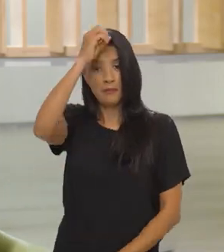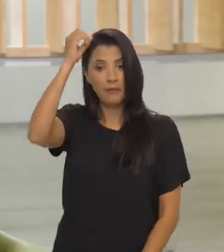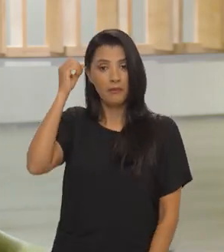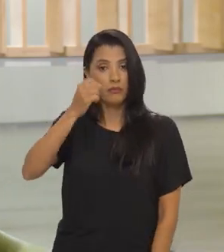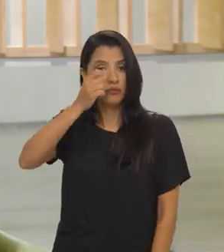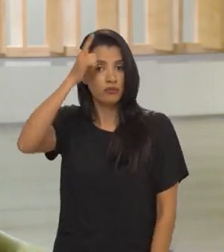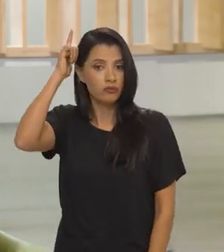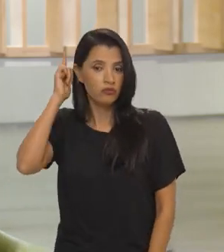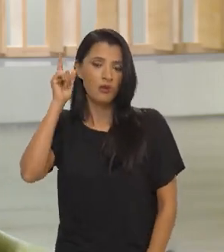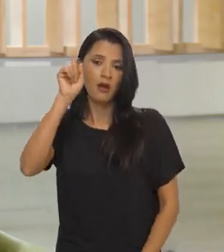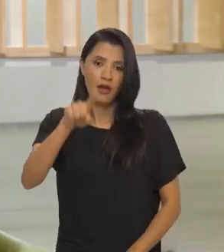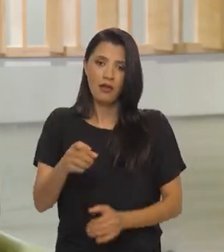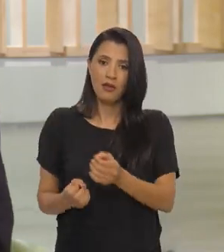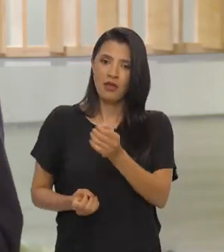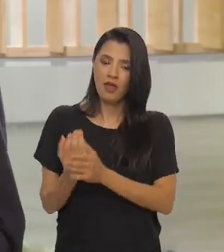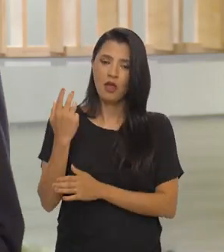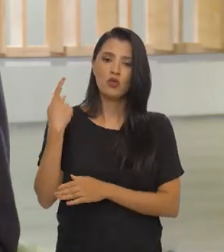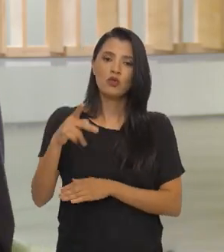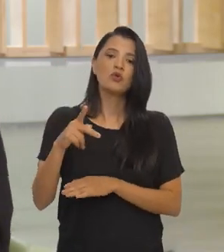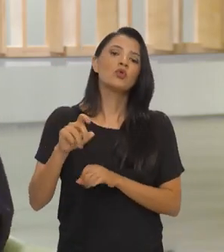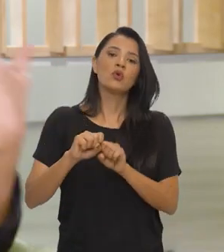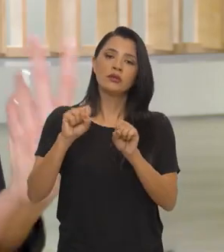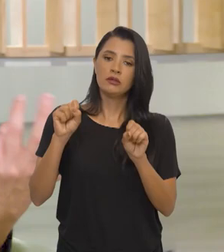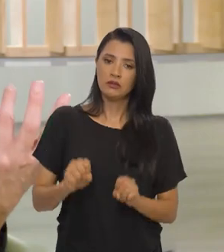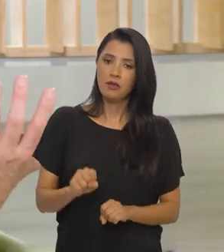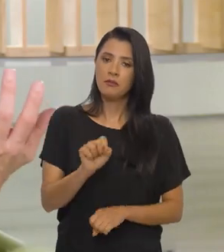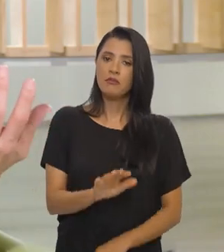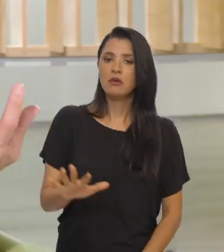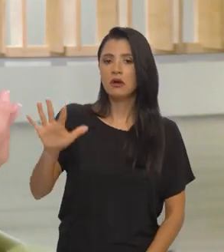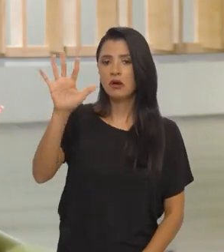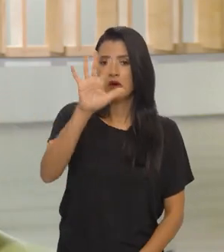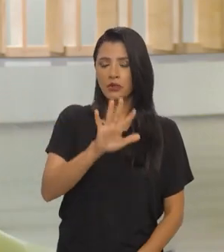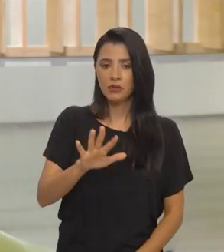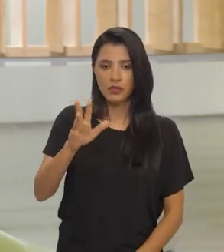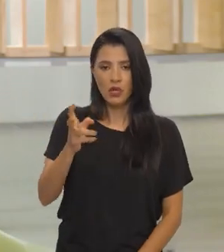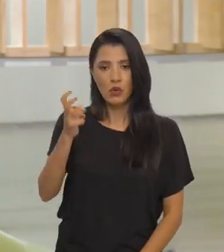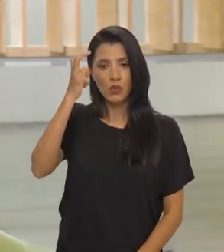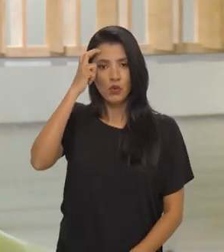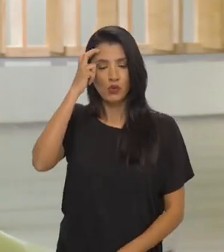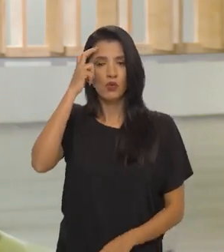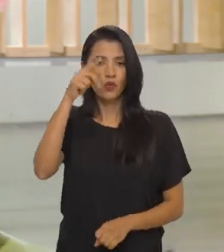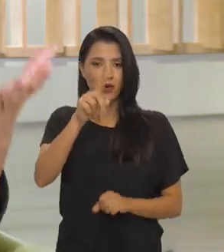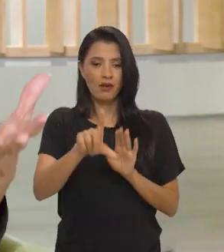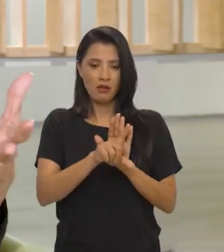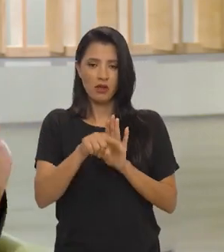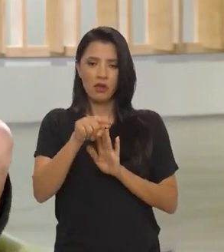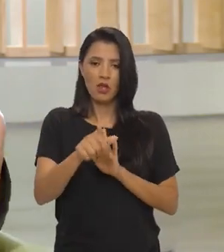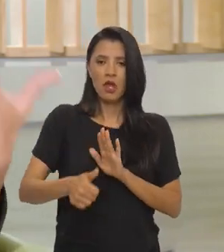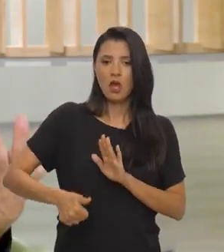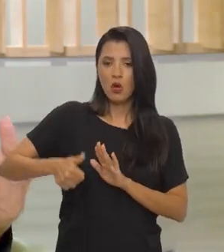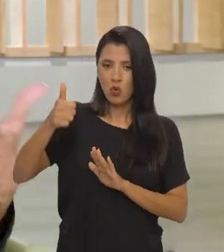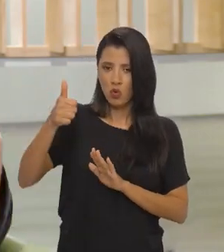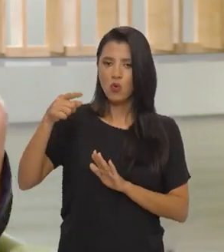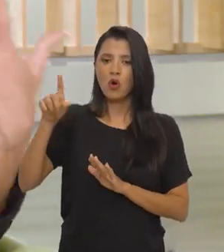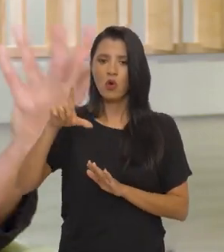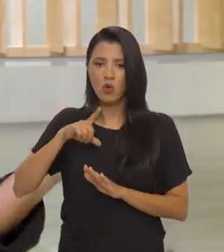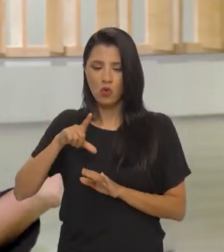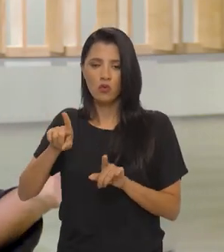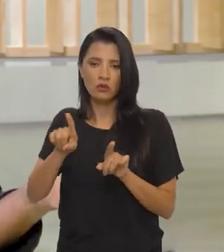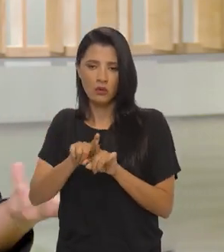Gustavo é, de algum modo, a materialização do Sistema Nacional de Cultura. A lei Aldeblanc 1